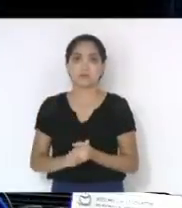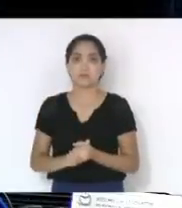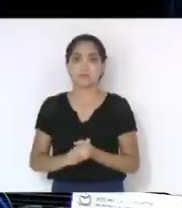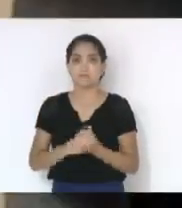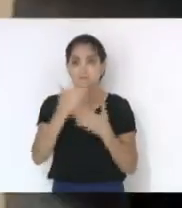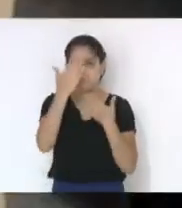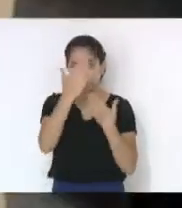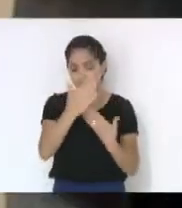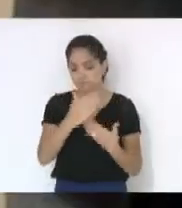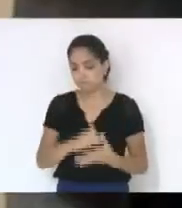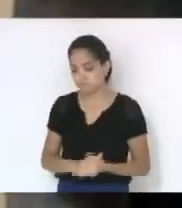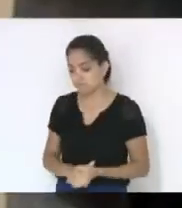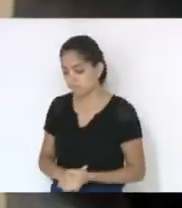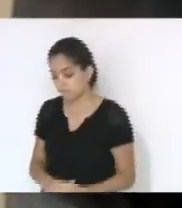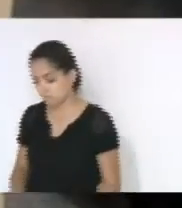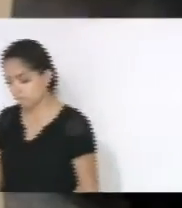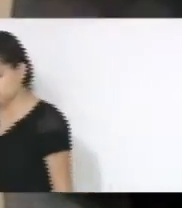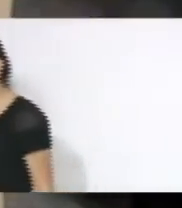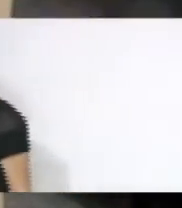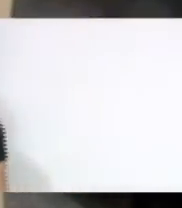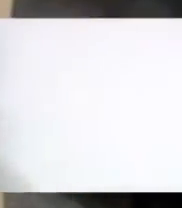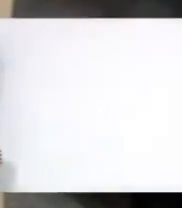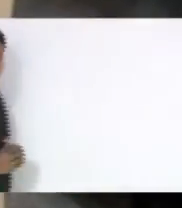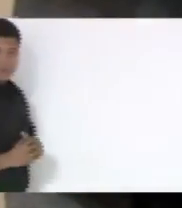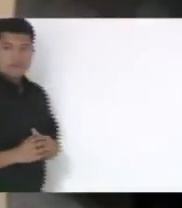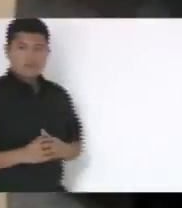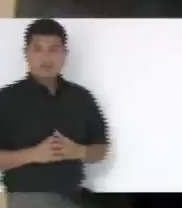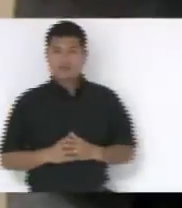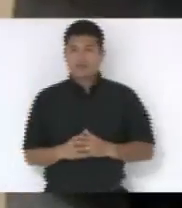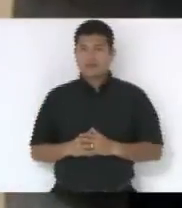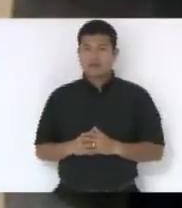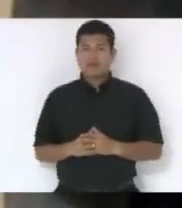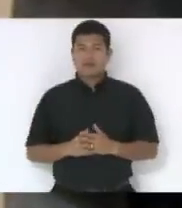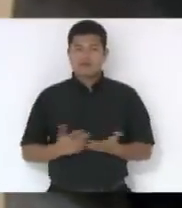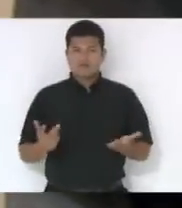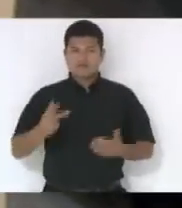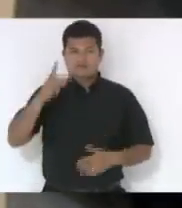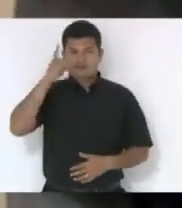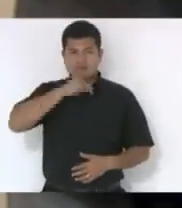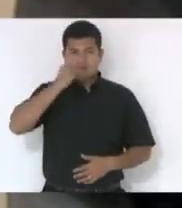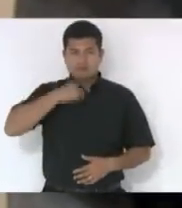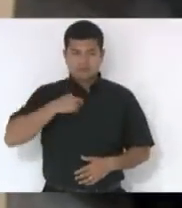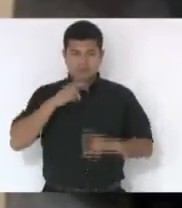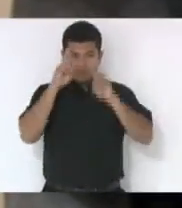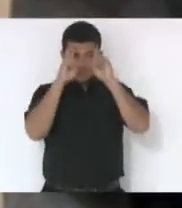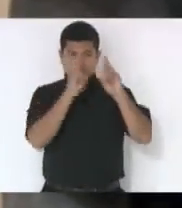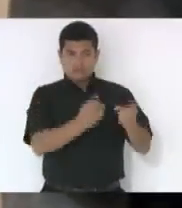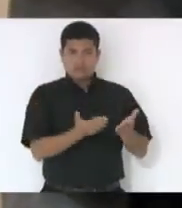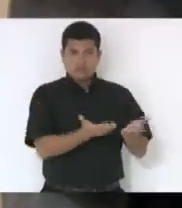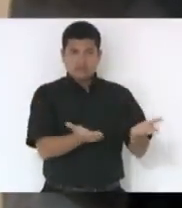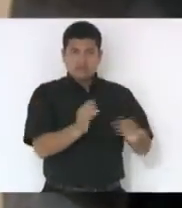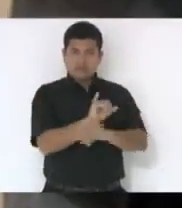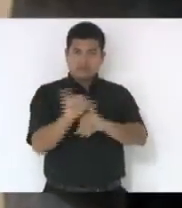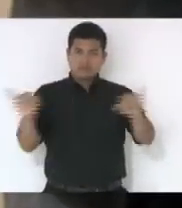presidente. Deputado Kennedy, respeito à sua manifestação, no entanto, eu estou colocando aqui uma